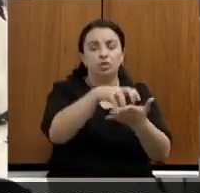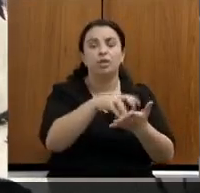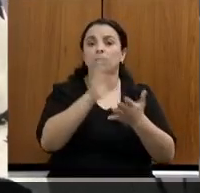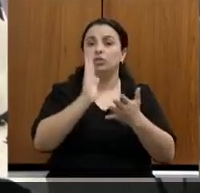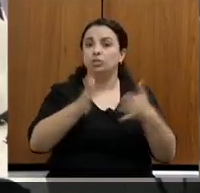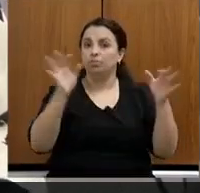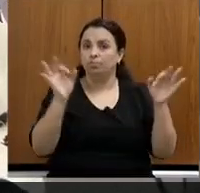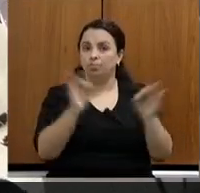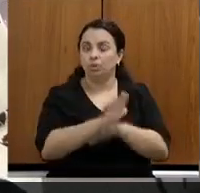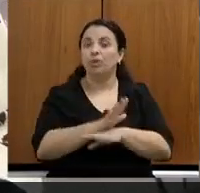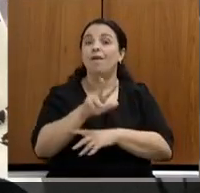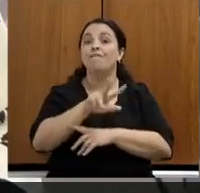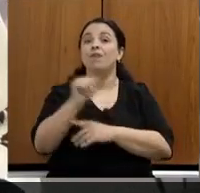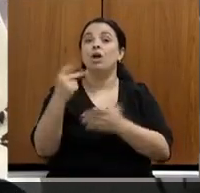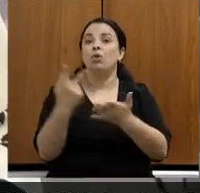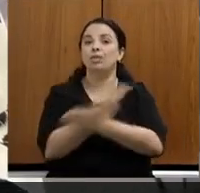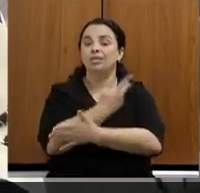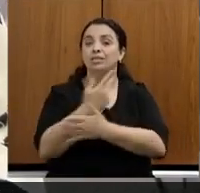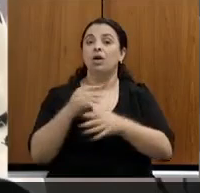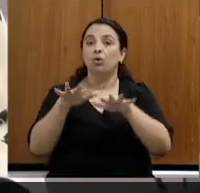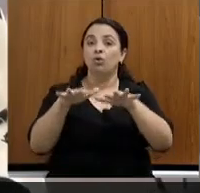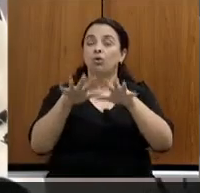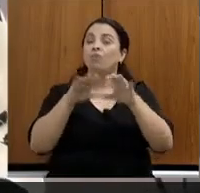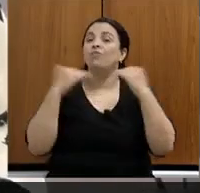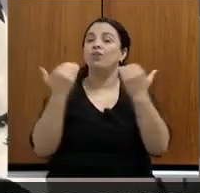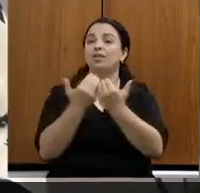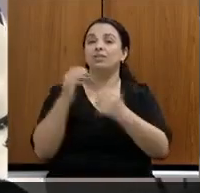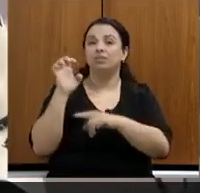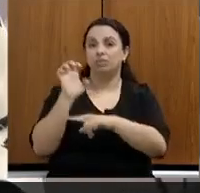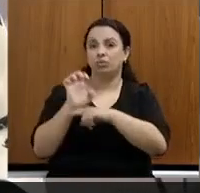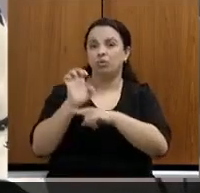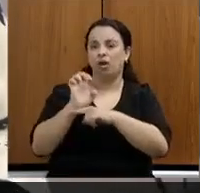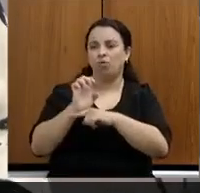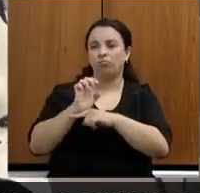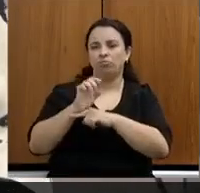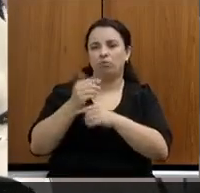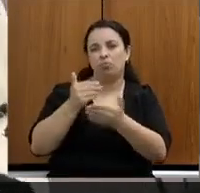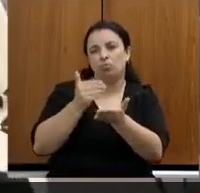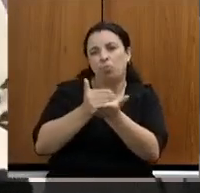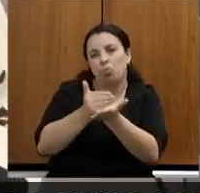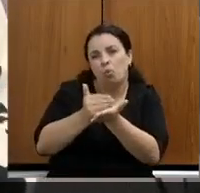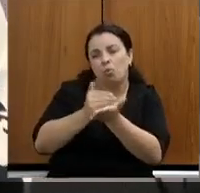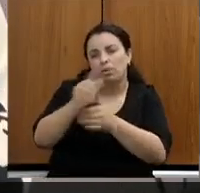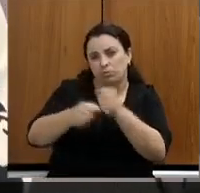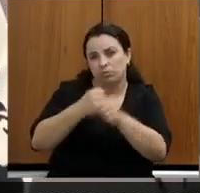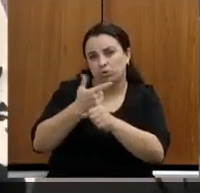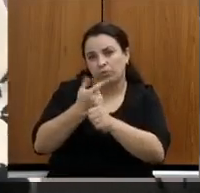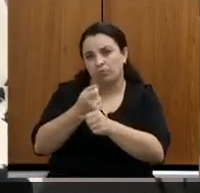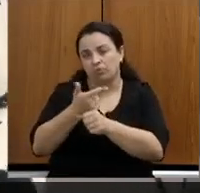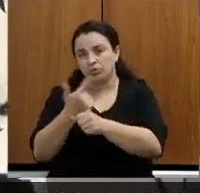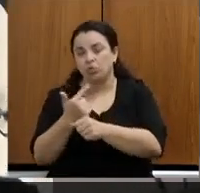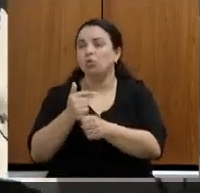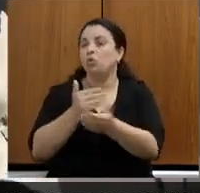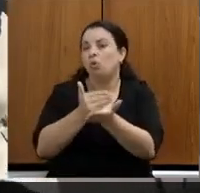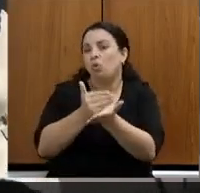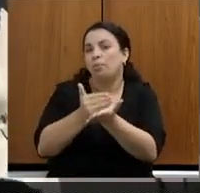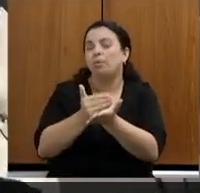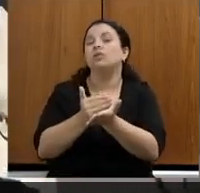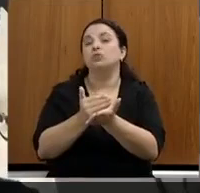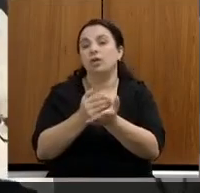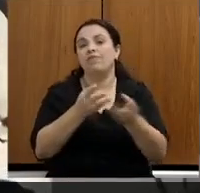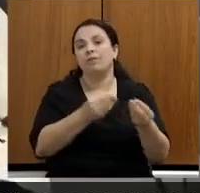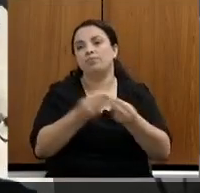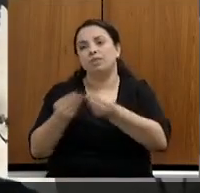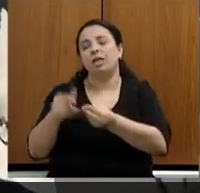fazer a conferência estadual no início do próximo ano e o envio a essa Assembleia ainda no primeiro semestre, considerando que a lei